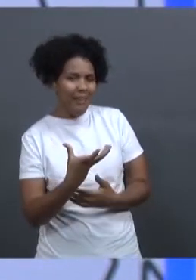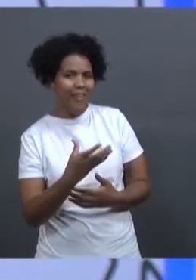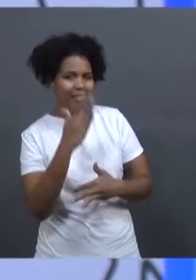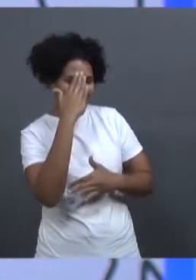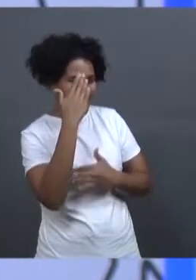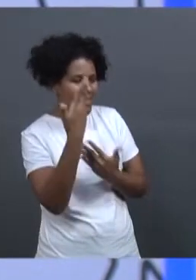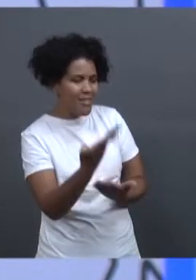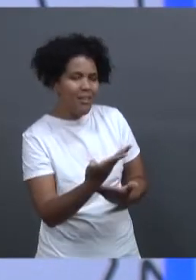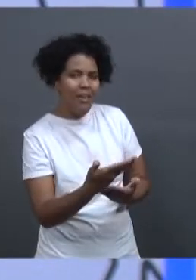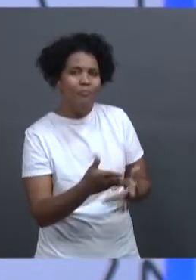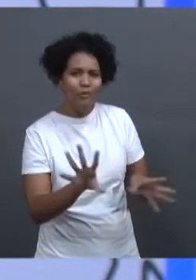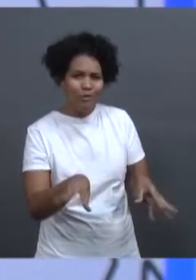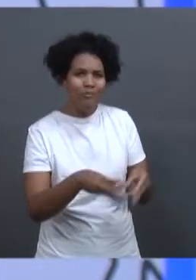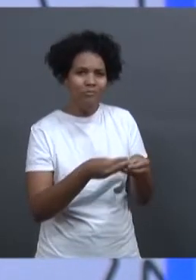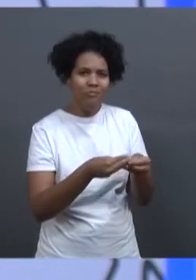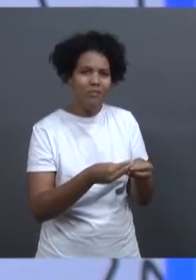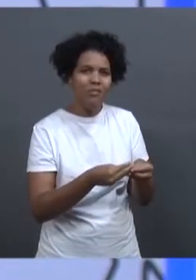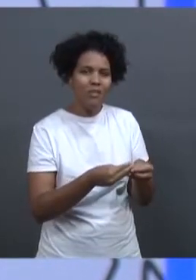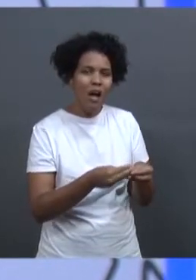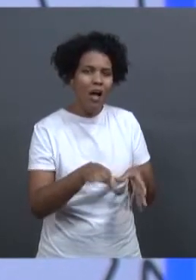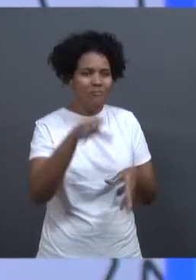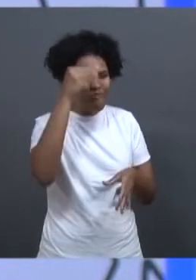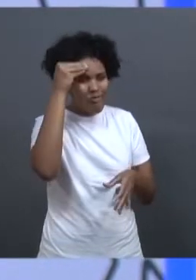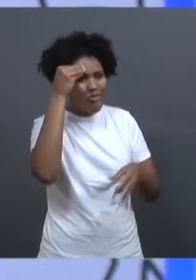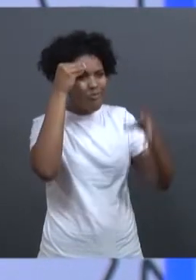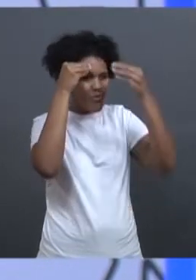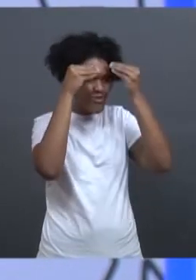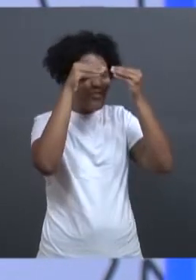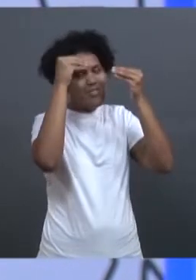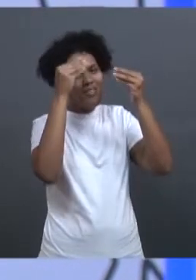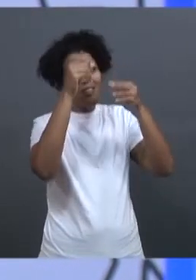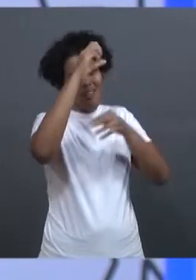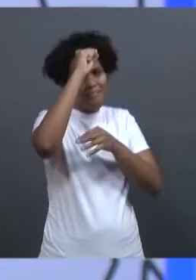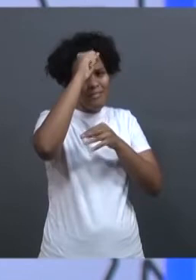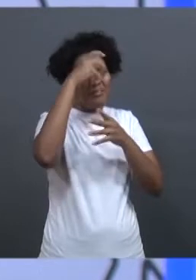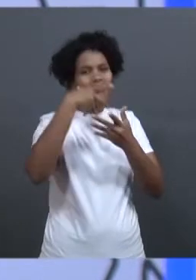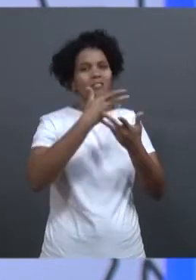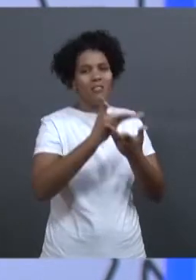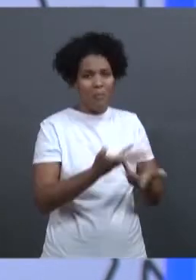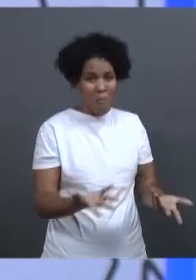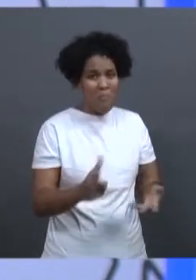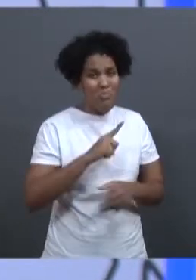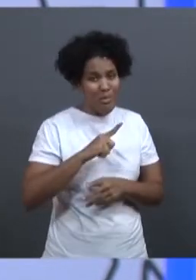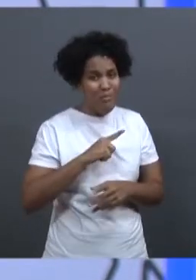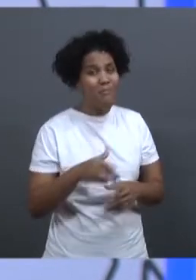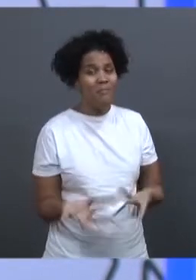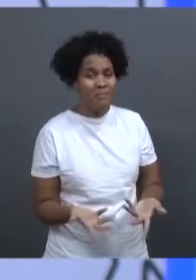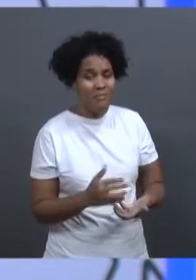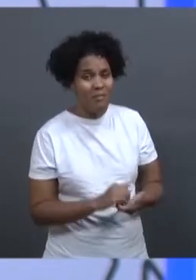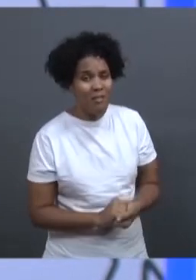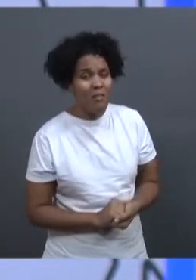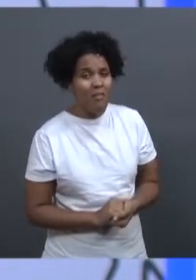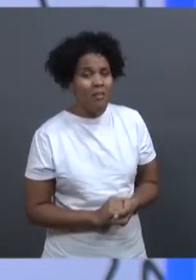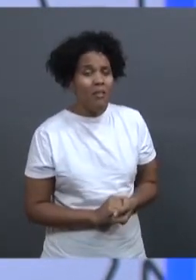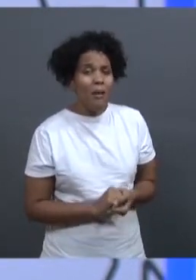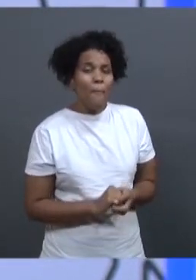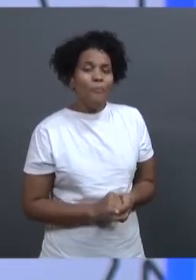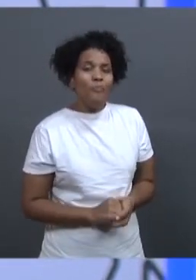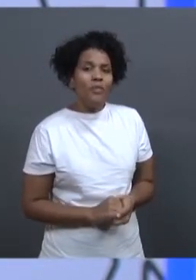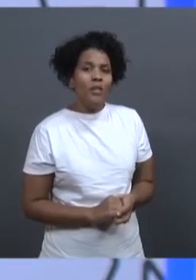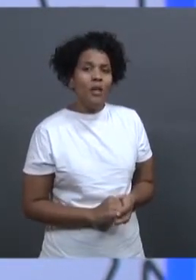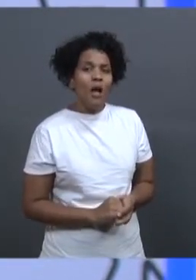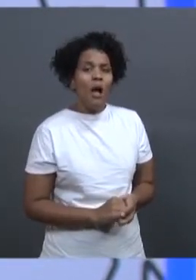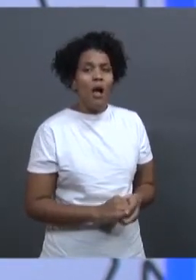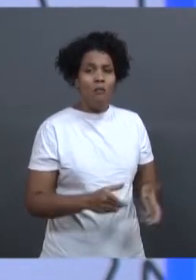O desastre de Brumadinho, o desastre de Mariana é uma tristeza, é uma mácula na população do país